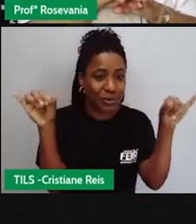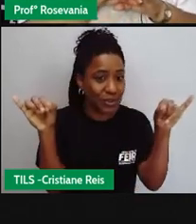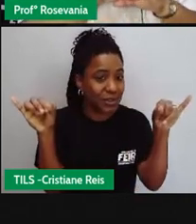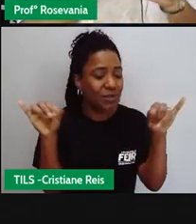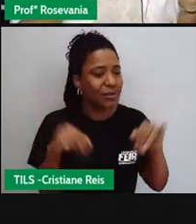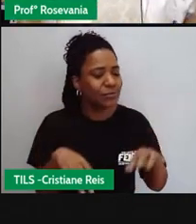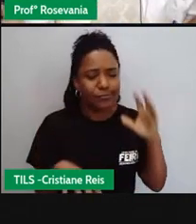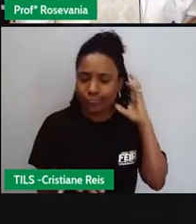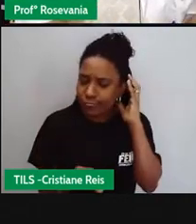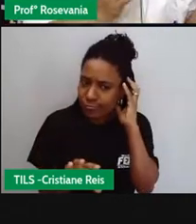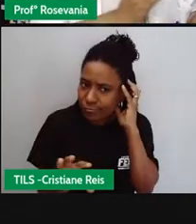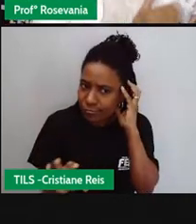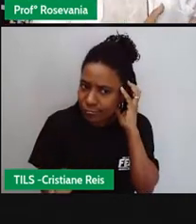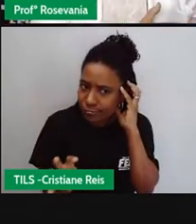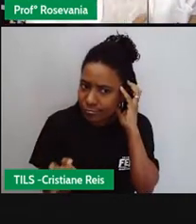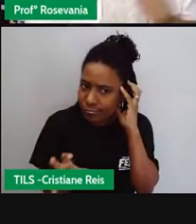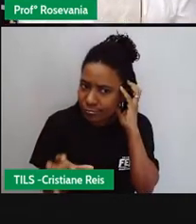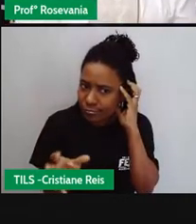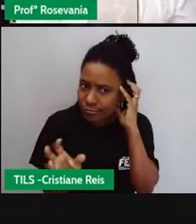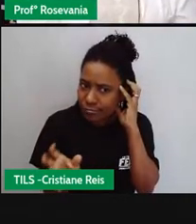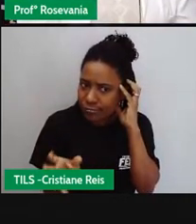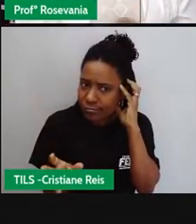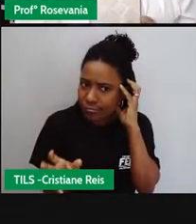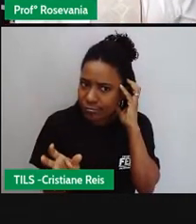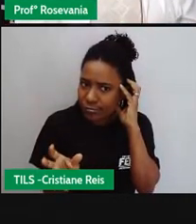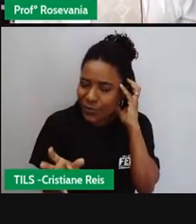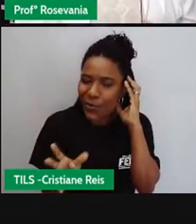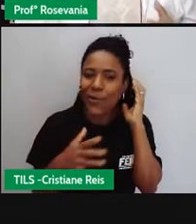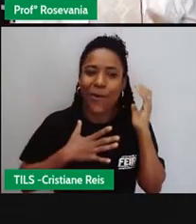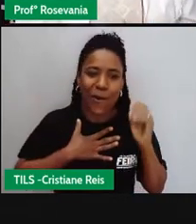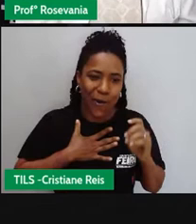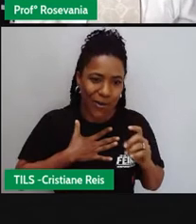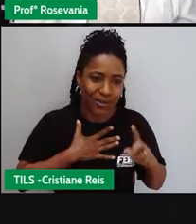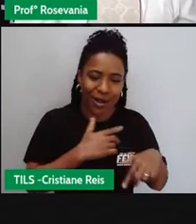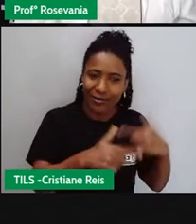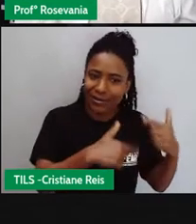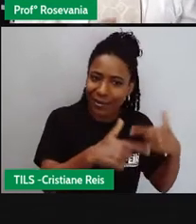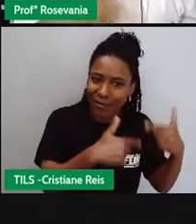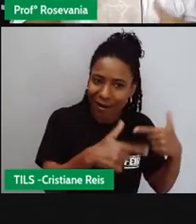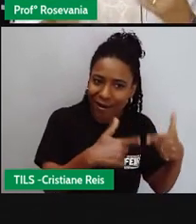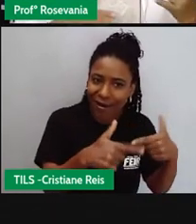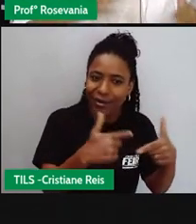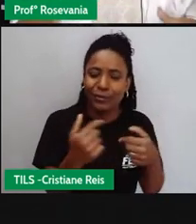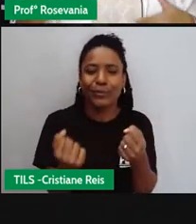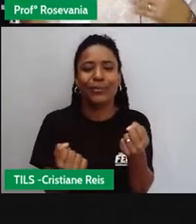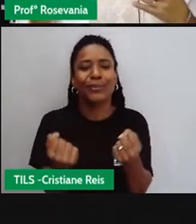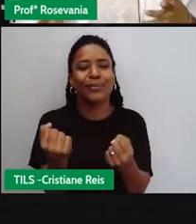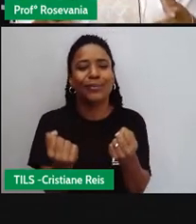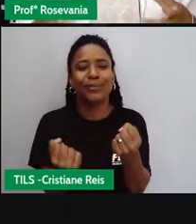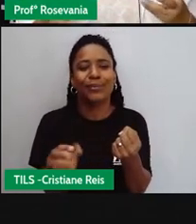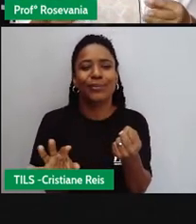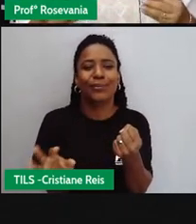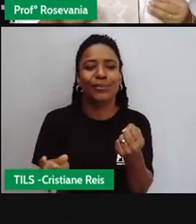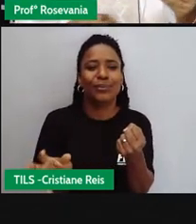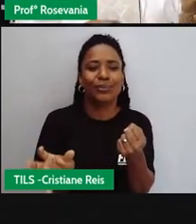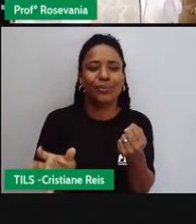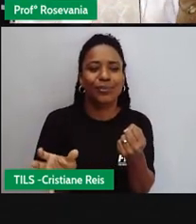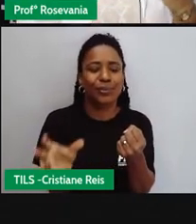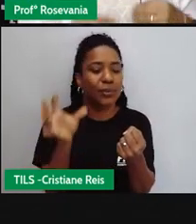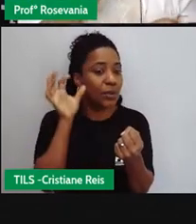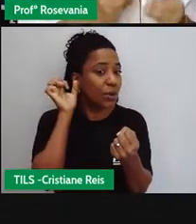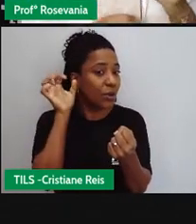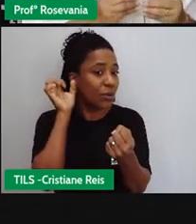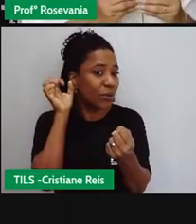não trabalha sem estar ali com o radinho ligado, então o rádio ainda existe até hoje, embora a gente tenha uma nova forma, gente